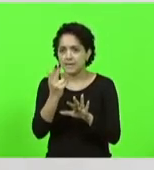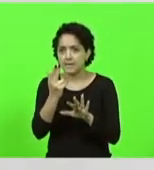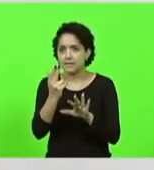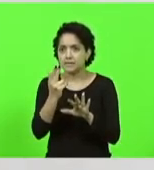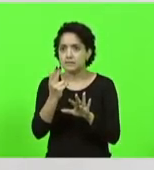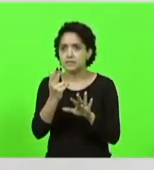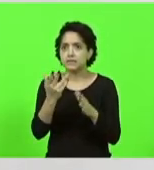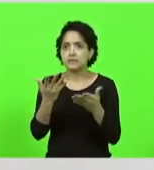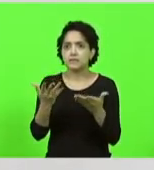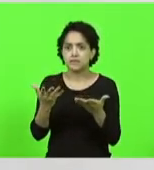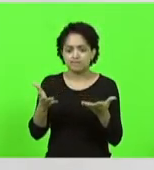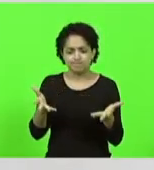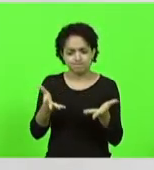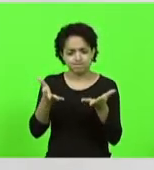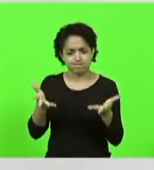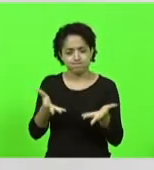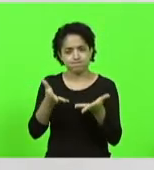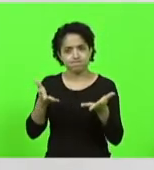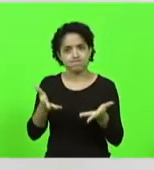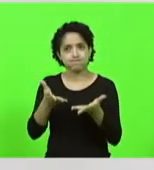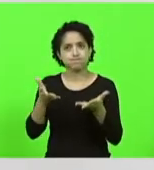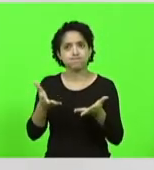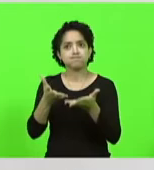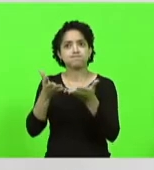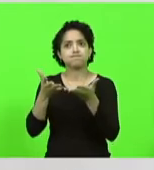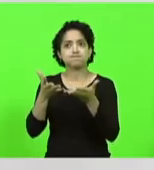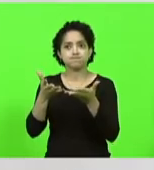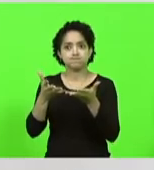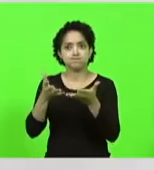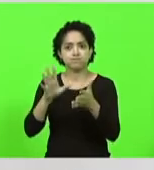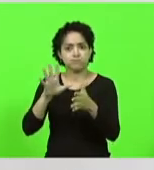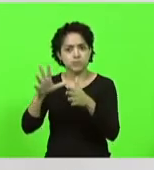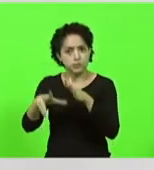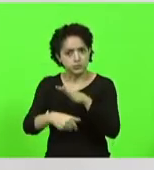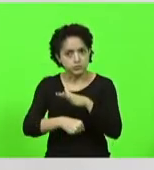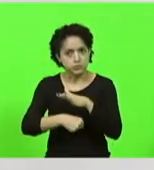a fúria de meter a mão no caixa público